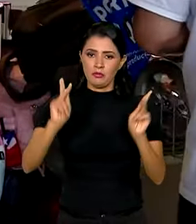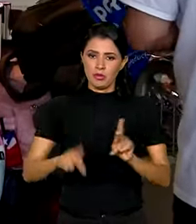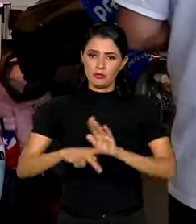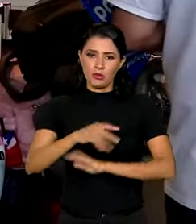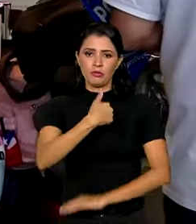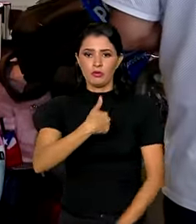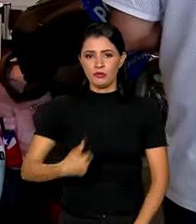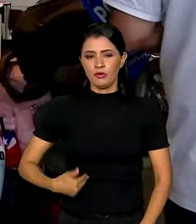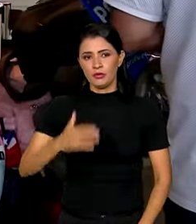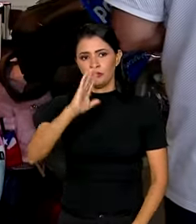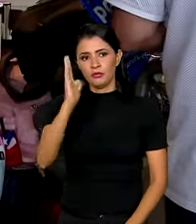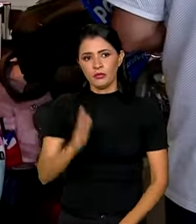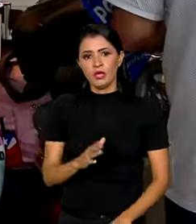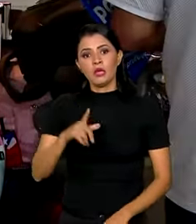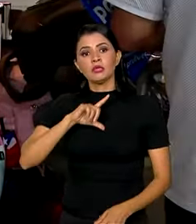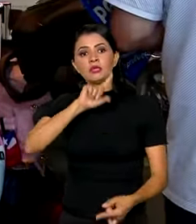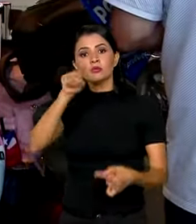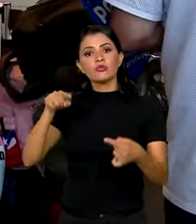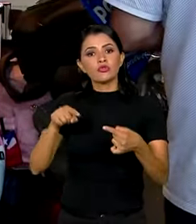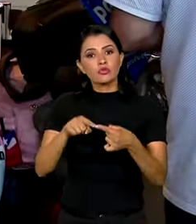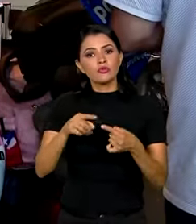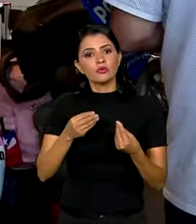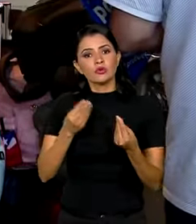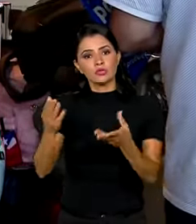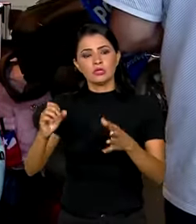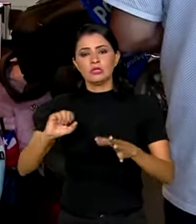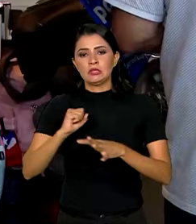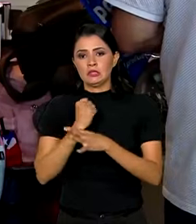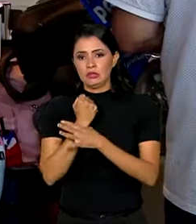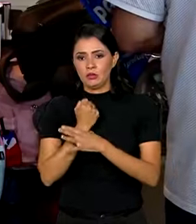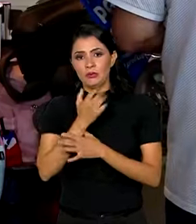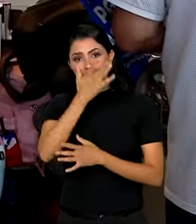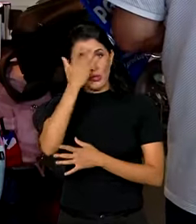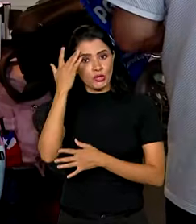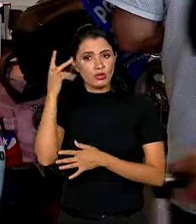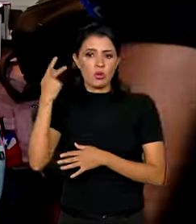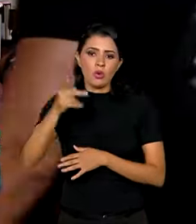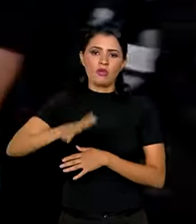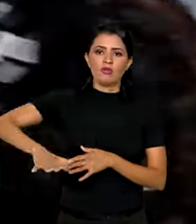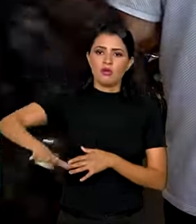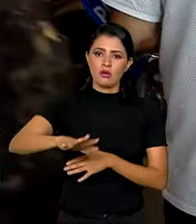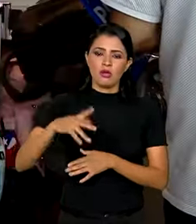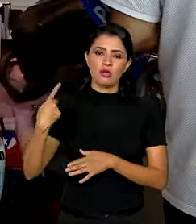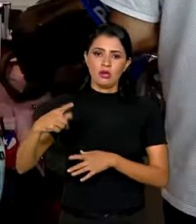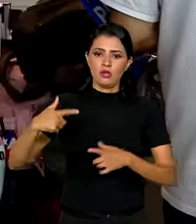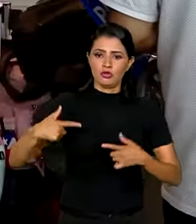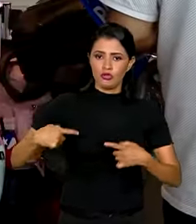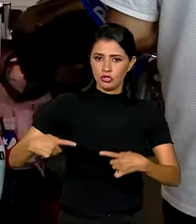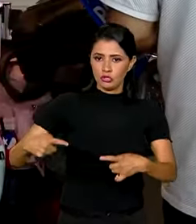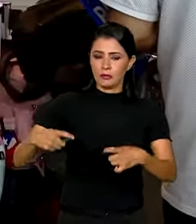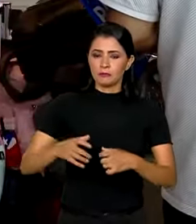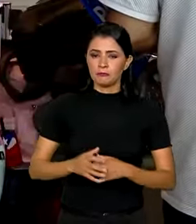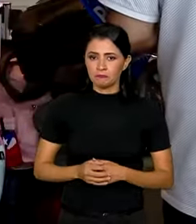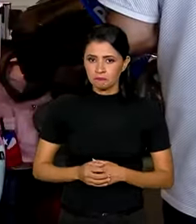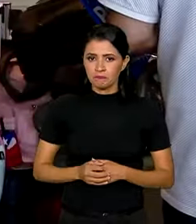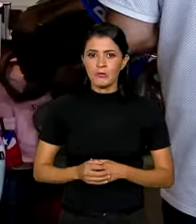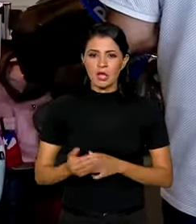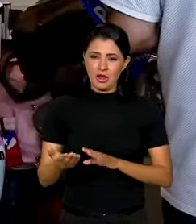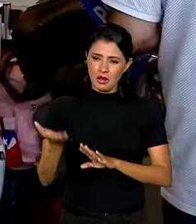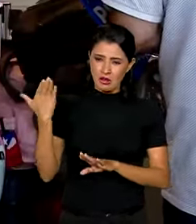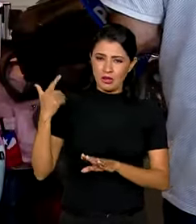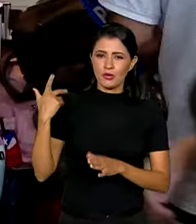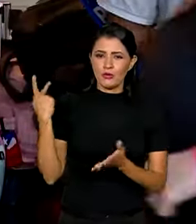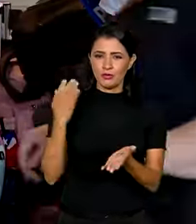brasileiro, que visa trazer em segurança as pessoas que estavam na área de conflito. Desde o ataque do